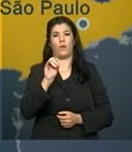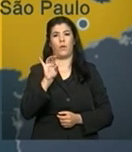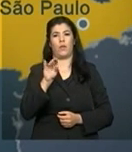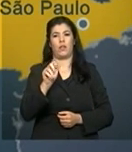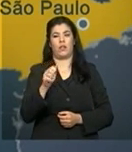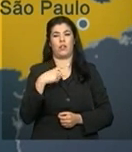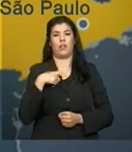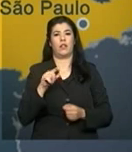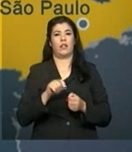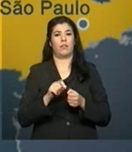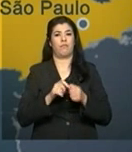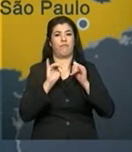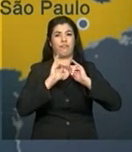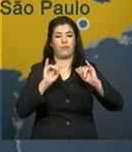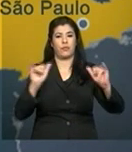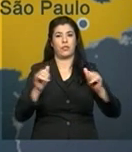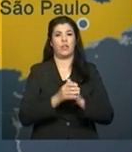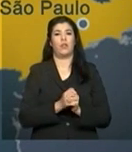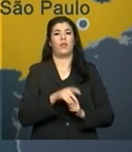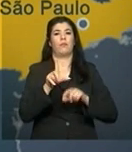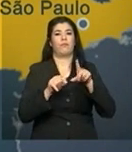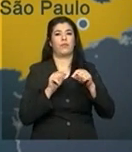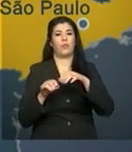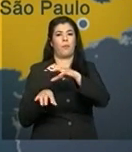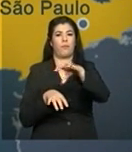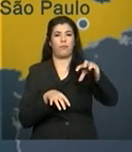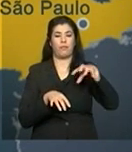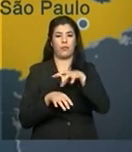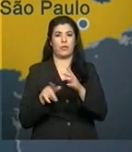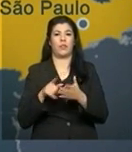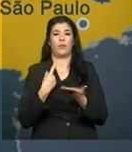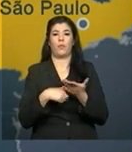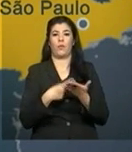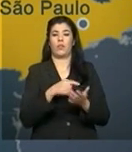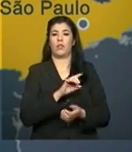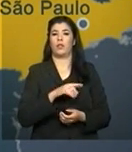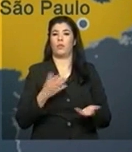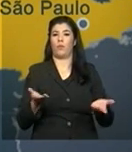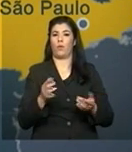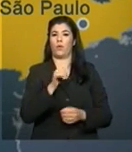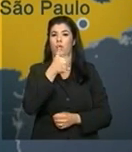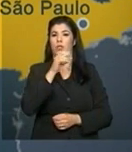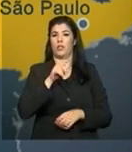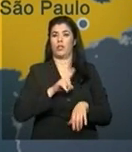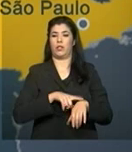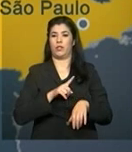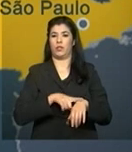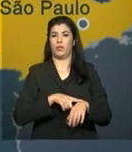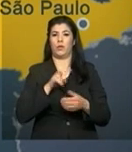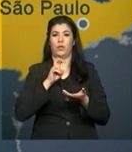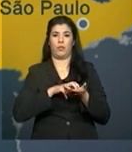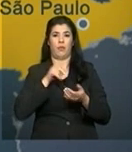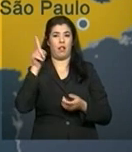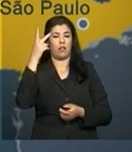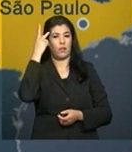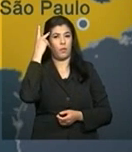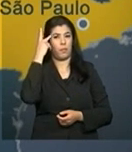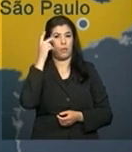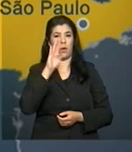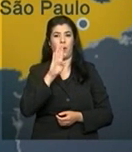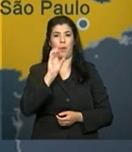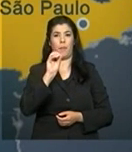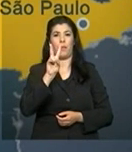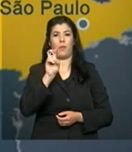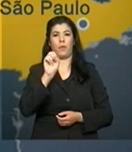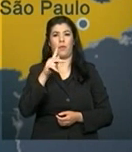O leilão das linhas de transmissão e das subestações de energia está marcado para as 10 horas da manhã aqui na Bovespa, em São Paulo. As